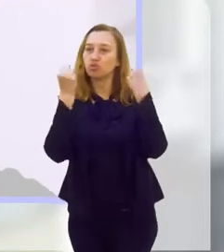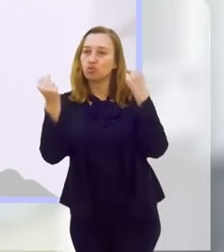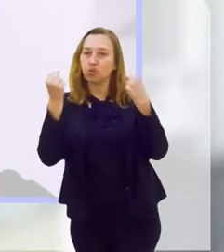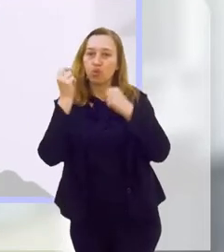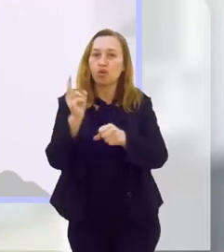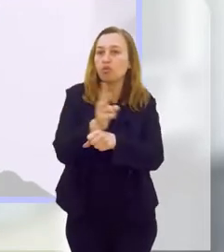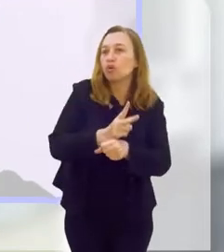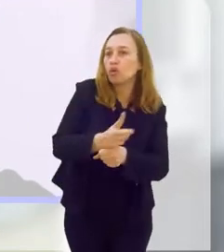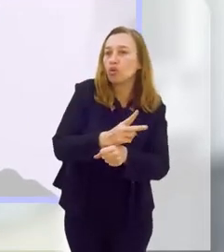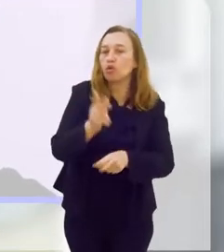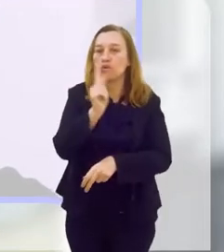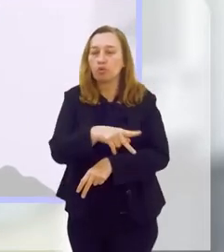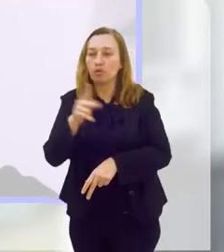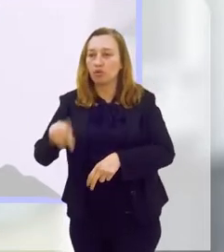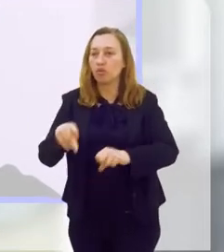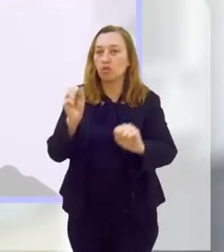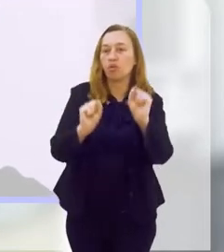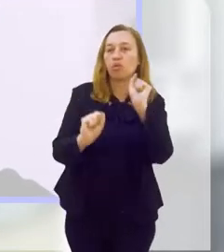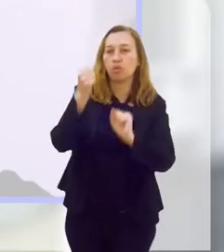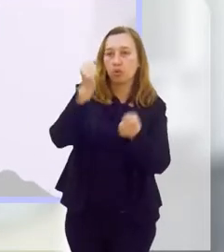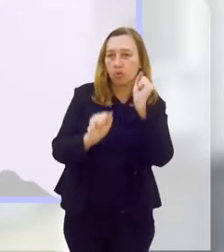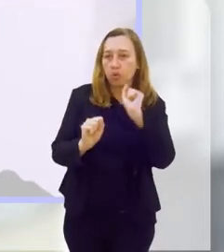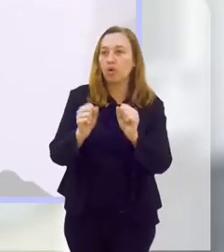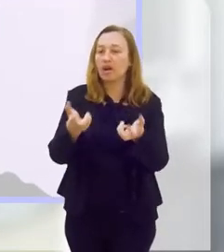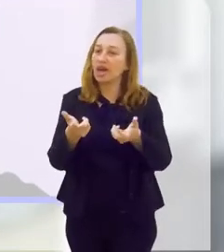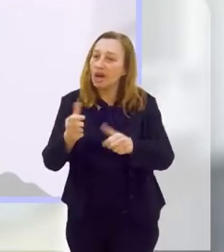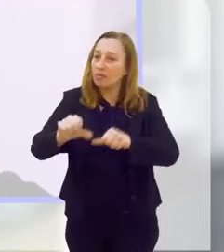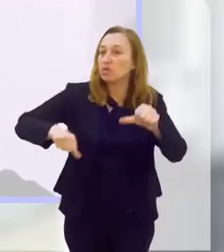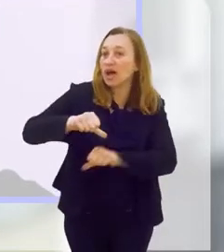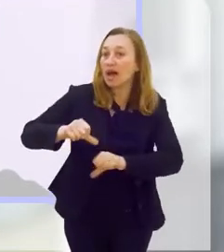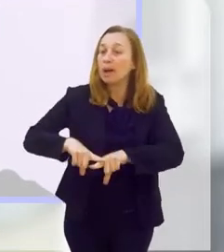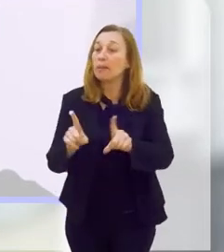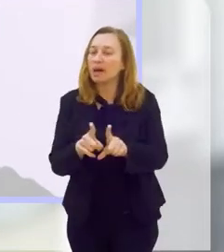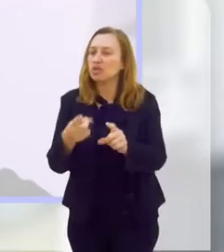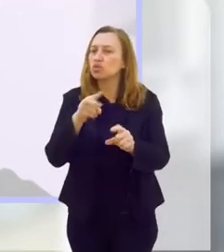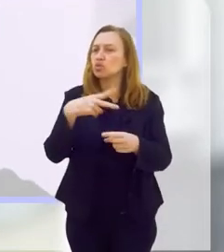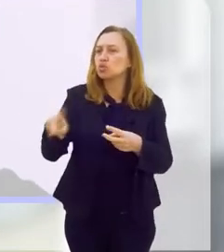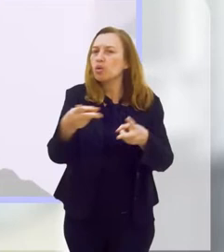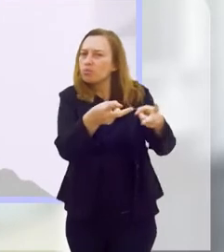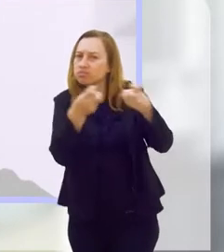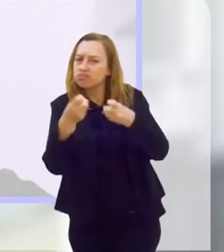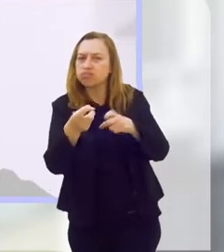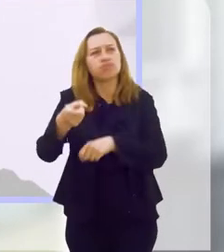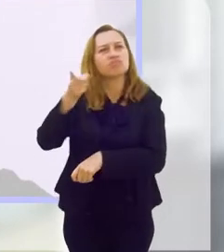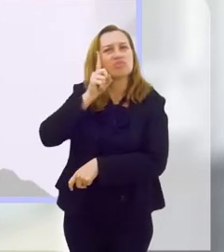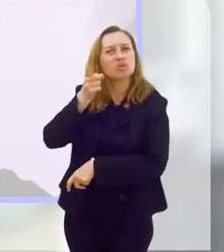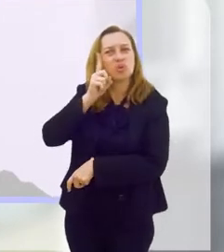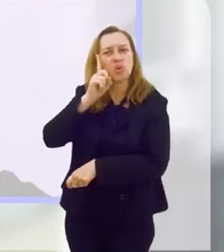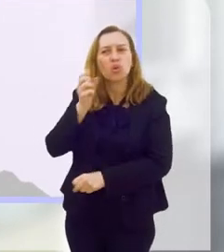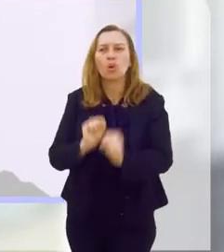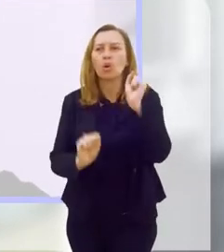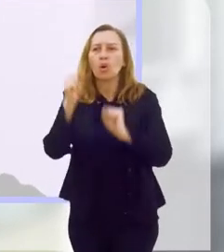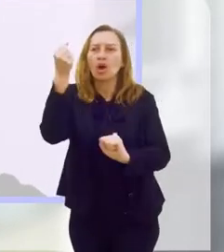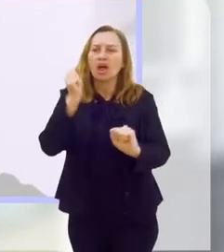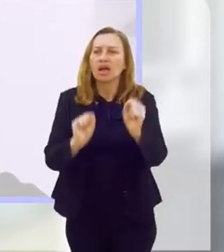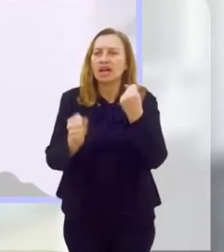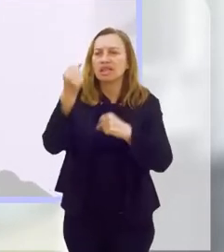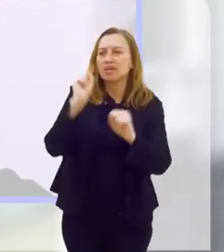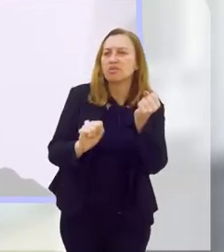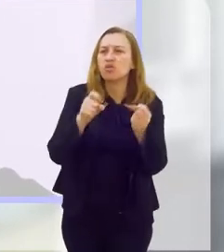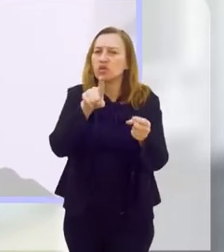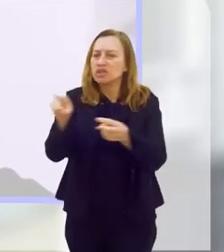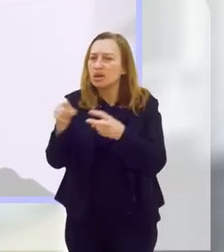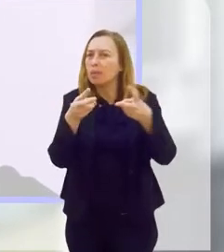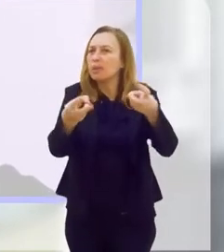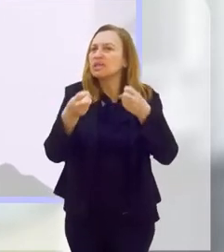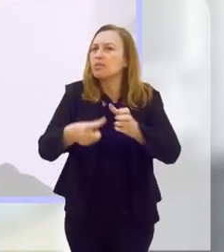procura um profissional de educação física é porque exatamente quer mudar um pouco essa situação. Qual a tua percepção aí no dia a dia, em academias, que